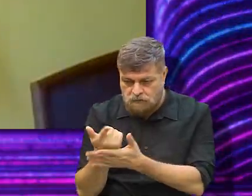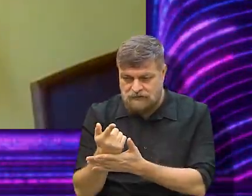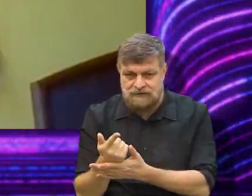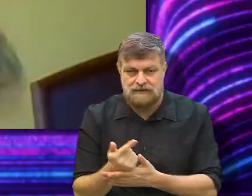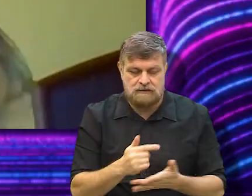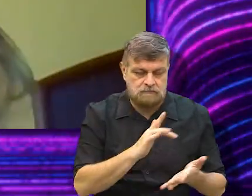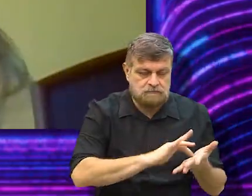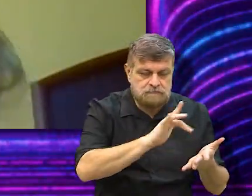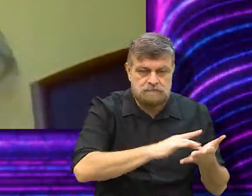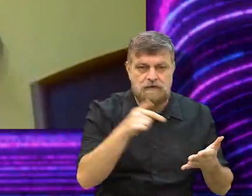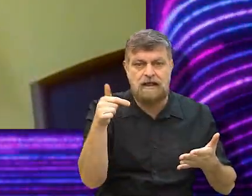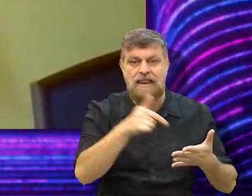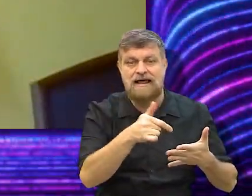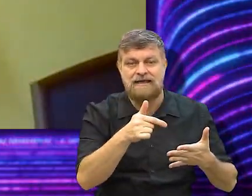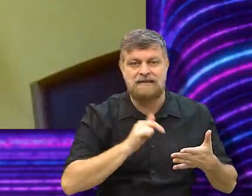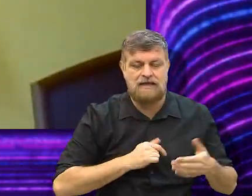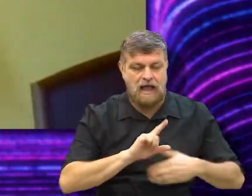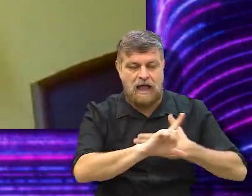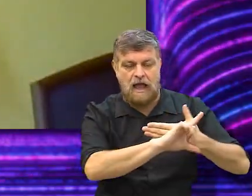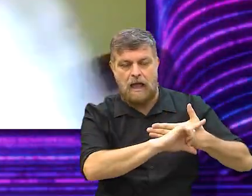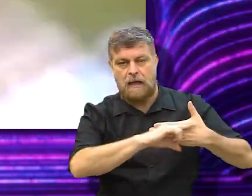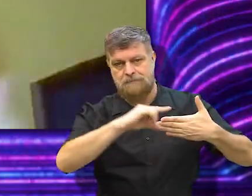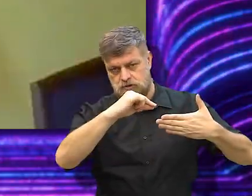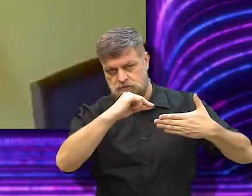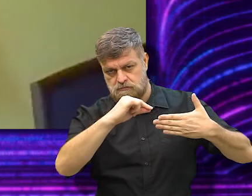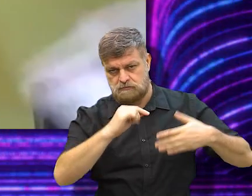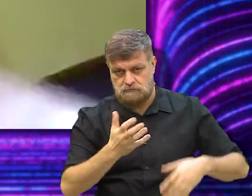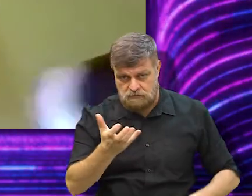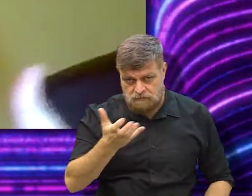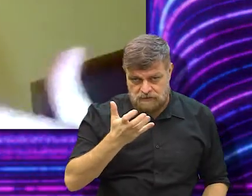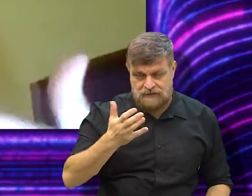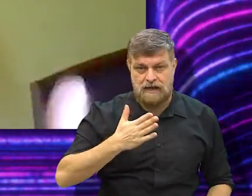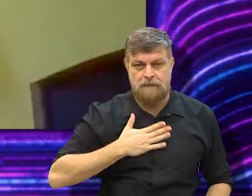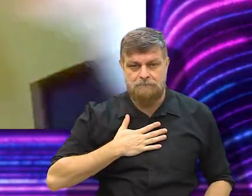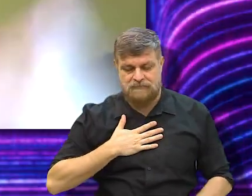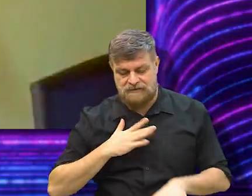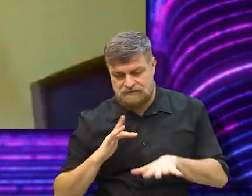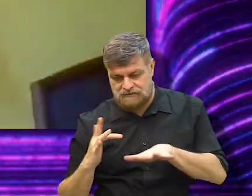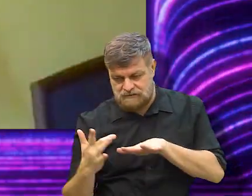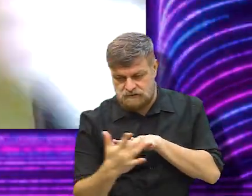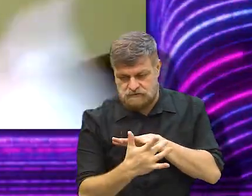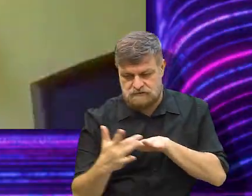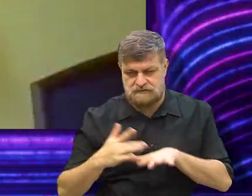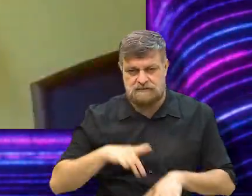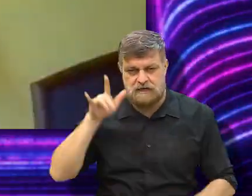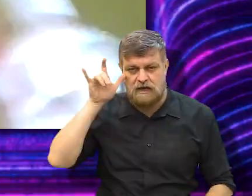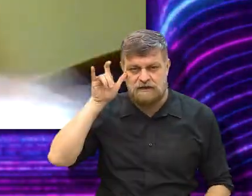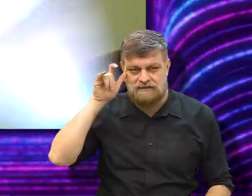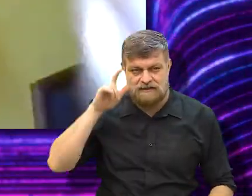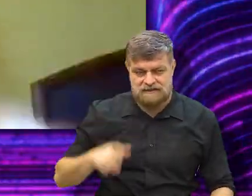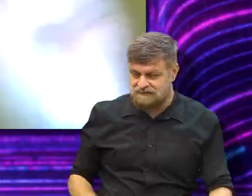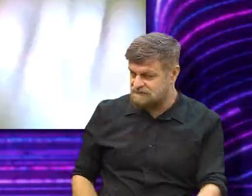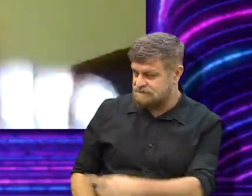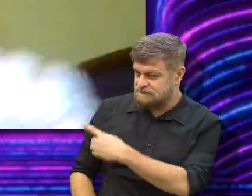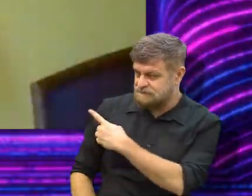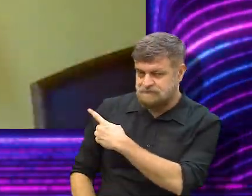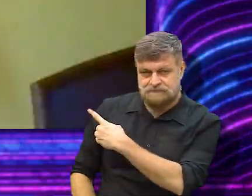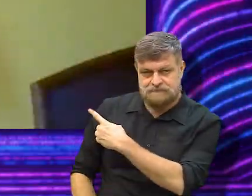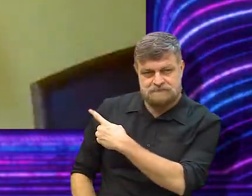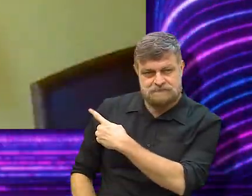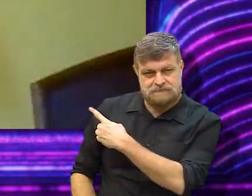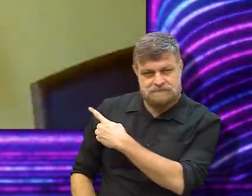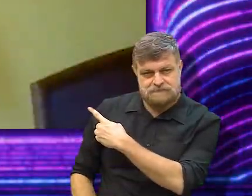e-book. No e-book está só na Amazon. Então, e se alguém quiser, assim, nas minhas redes sociais, no meu Instagram, meu Instagram é arroba